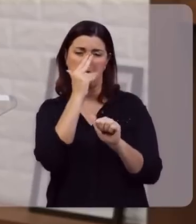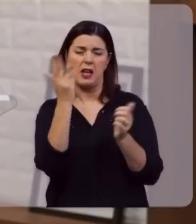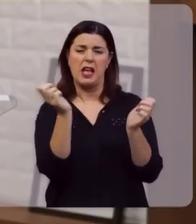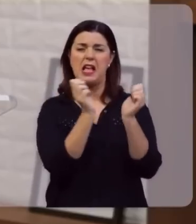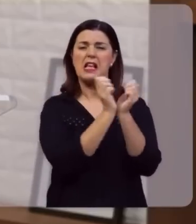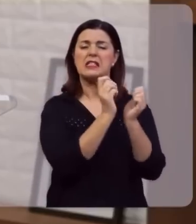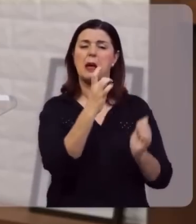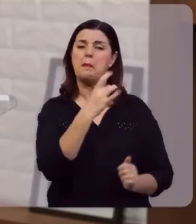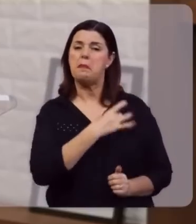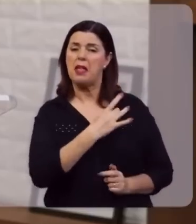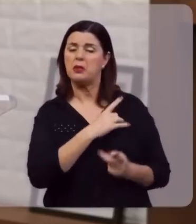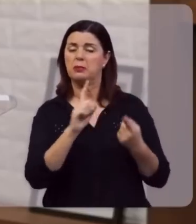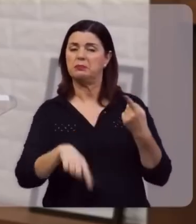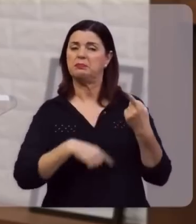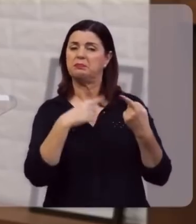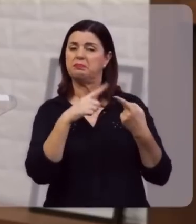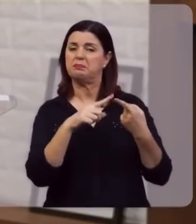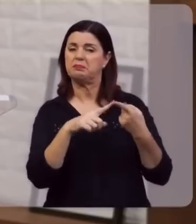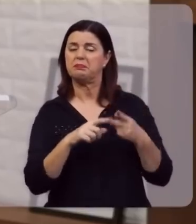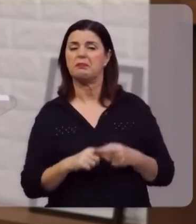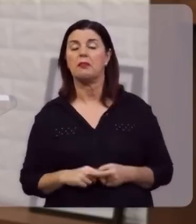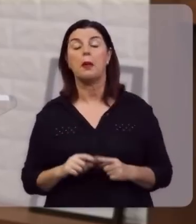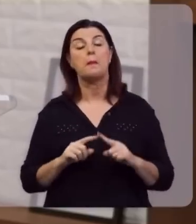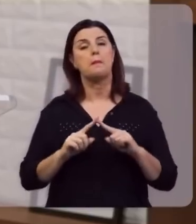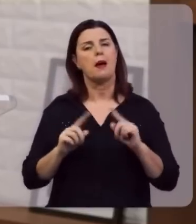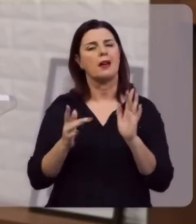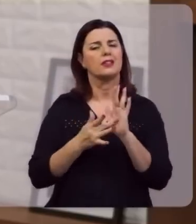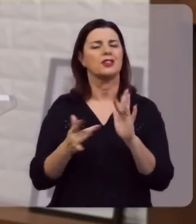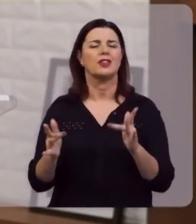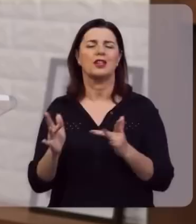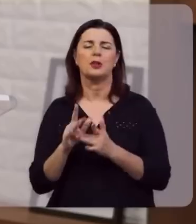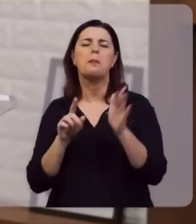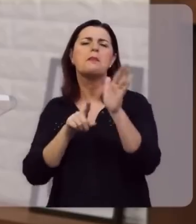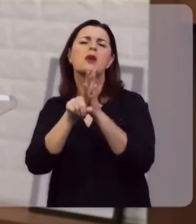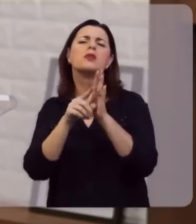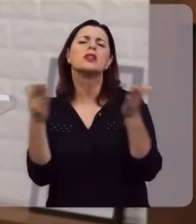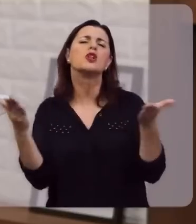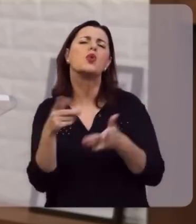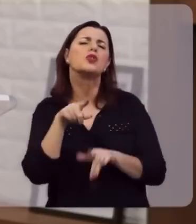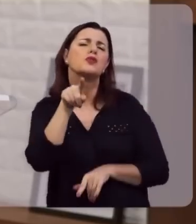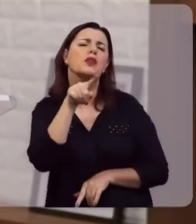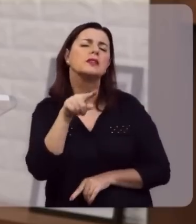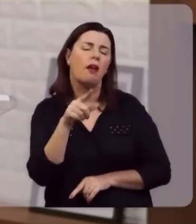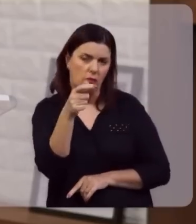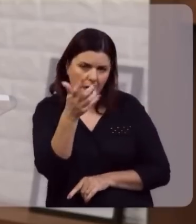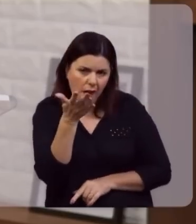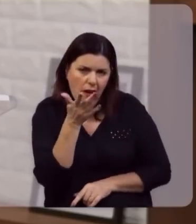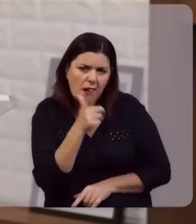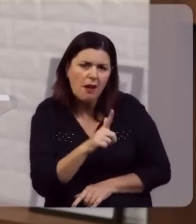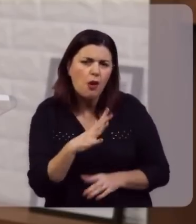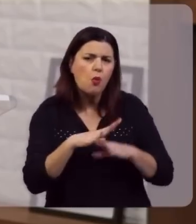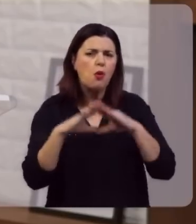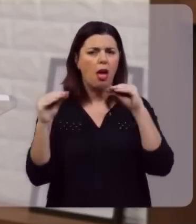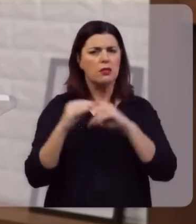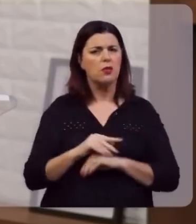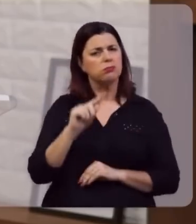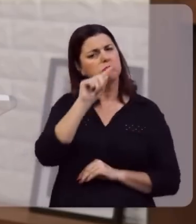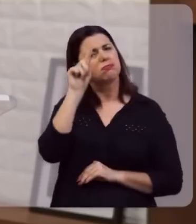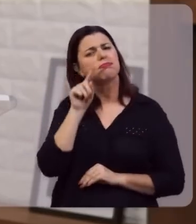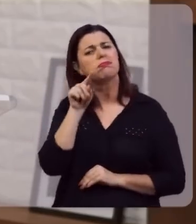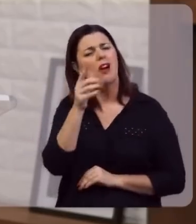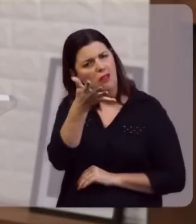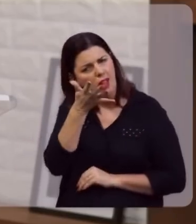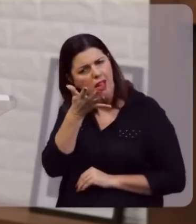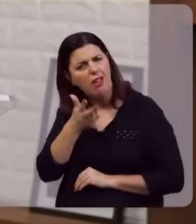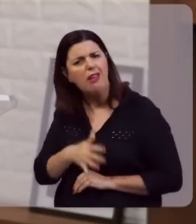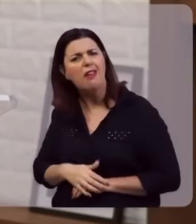escrava do medo, mas Jesus está hoje perguntando a você, você quer ser curado? Você quer